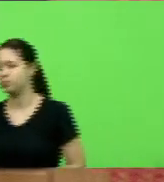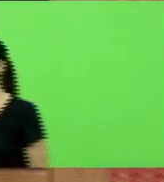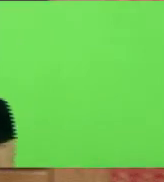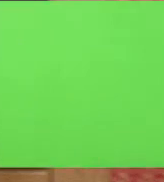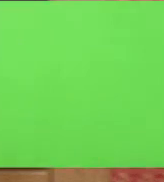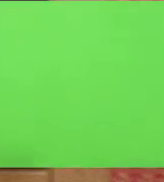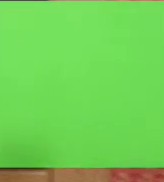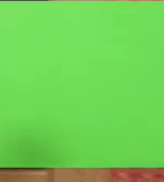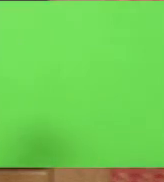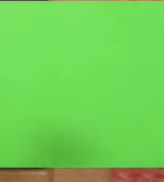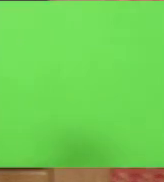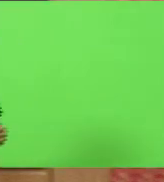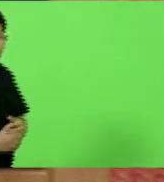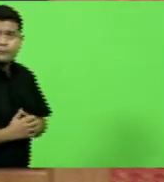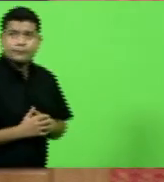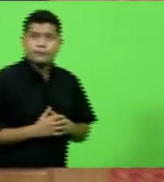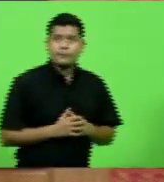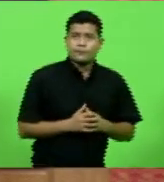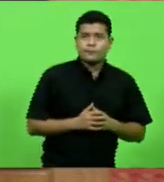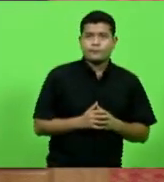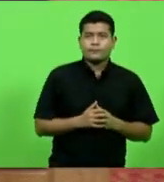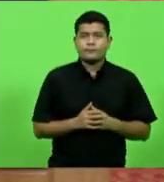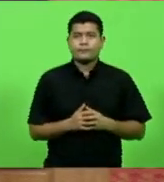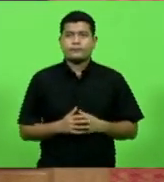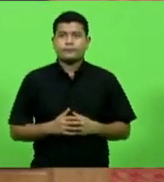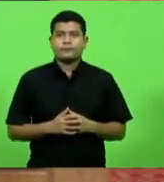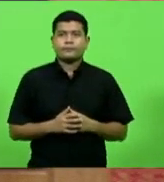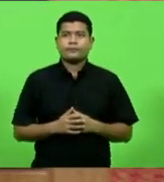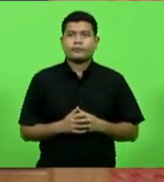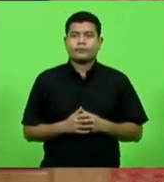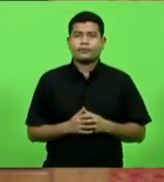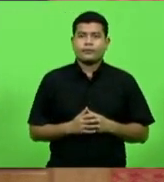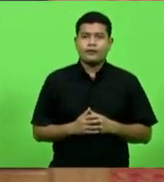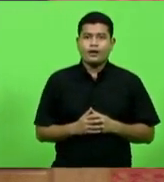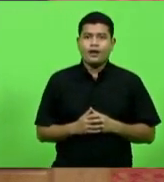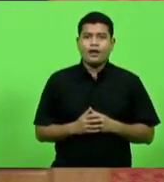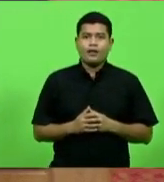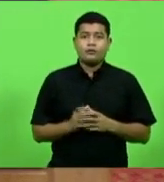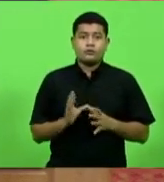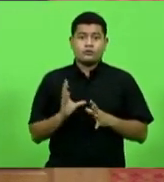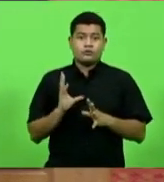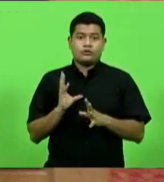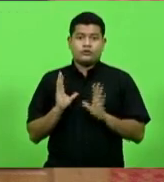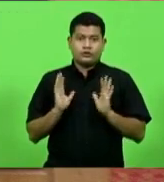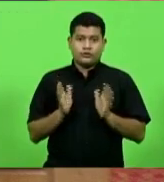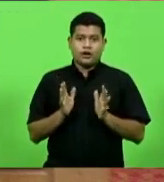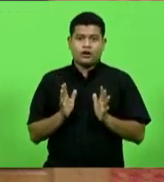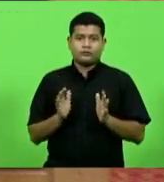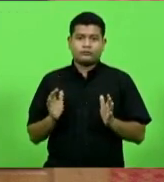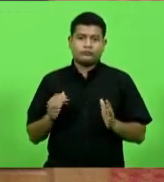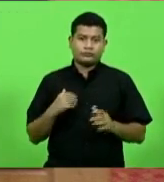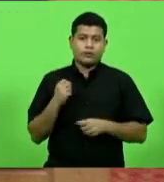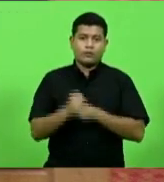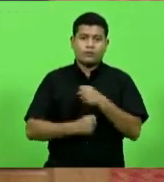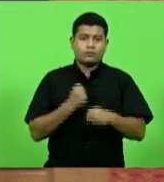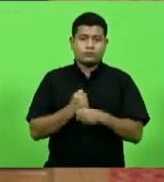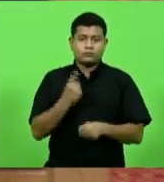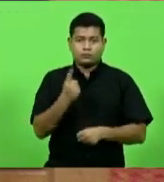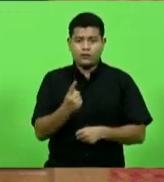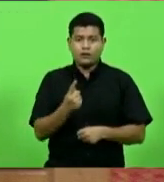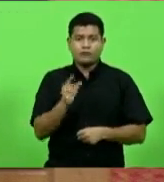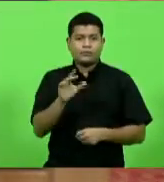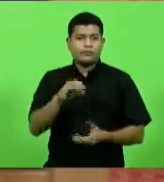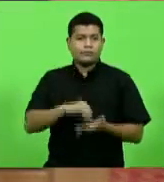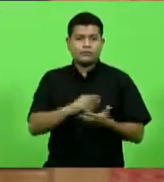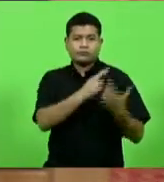Mais um minuto, deputado Maurício Cudilarque. Completa um ano sem responsabilizações e